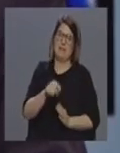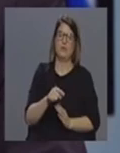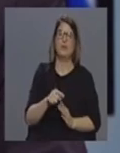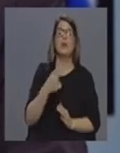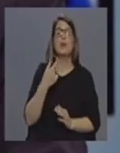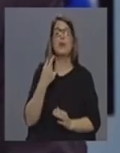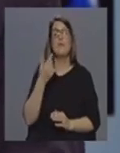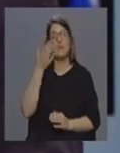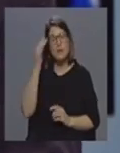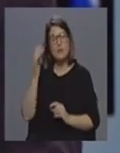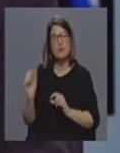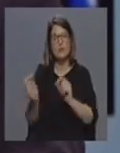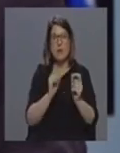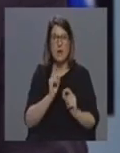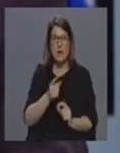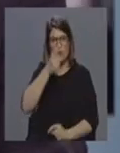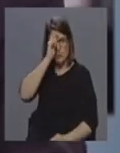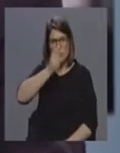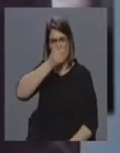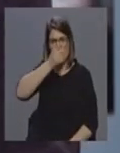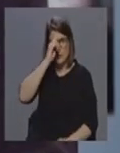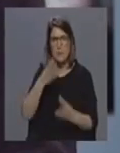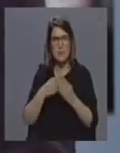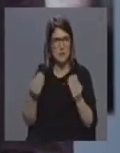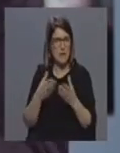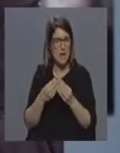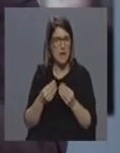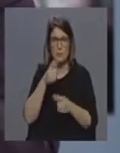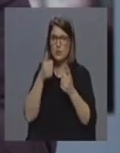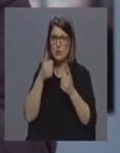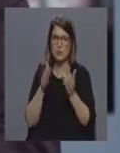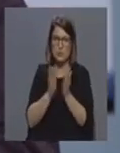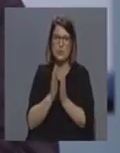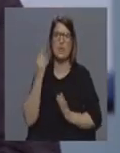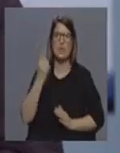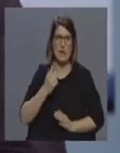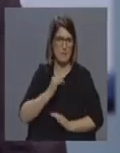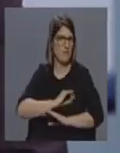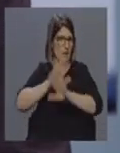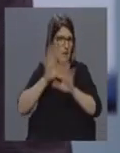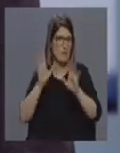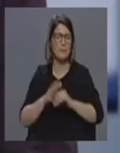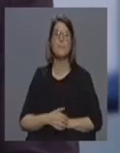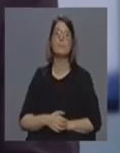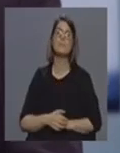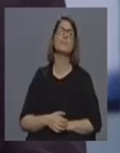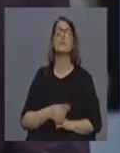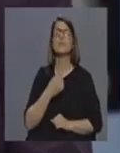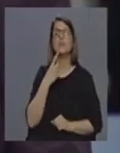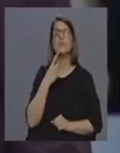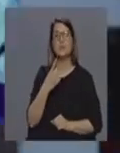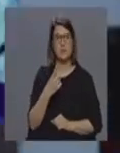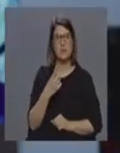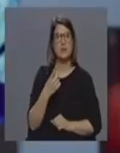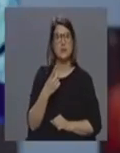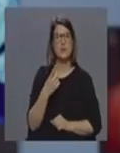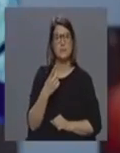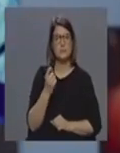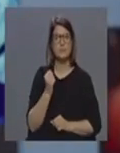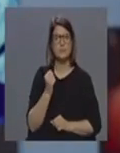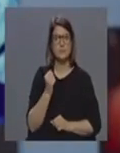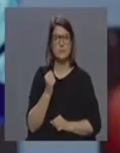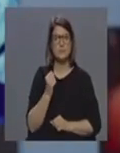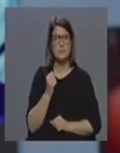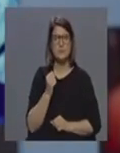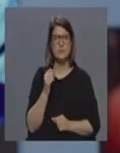fazer a discussão com todo o respeito que o material tem que chegar a toda a gente da melhor maneira importa só dar nota também aqui e não é aquilo